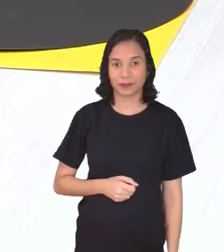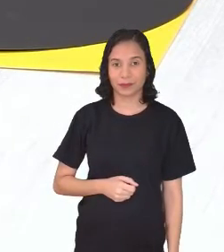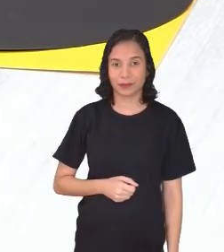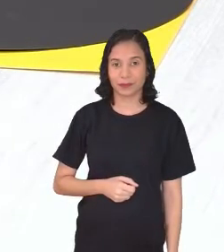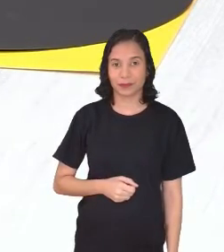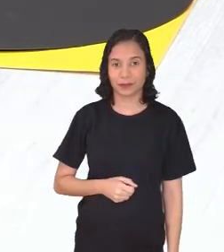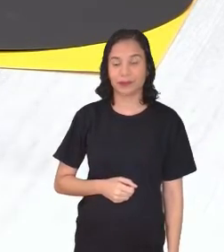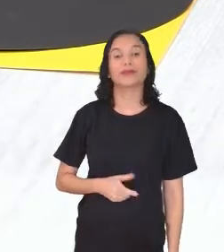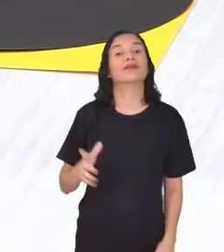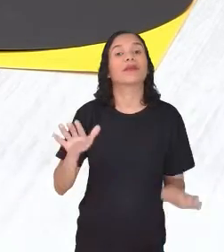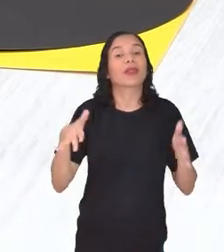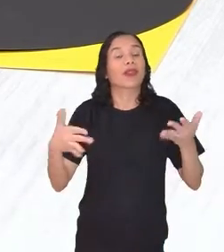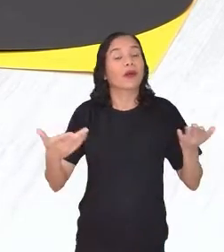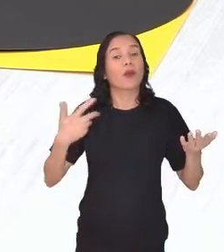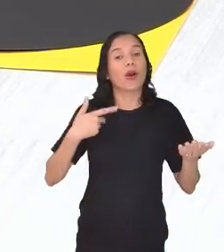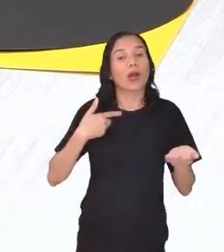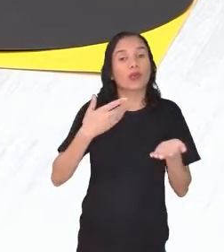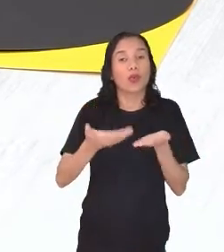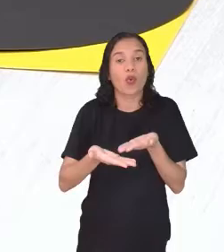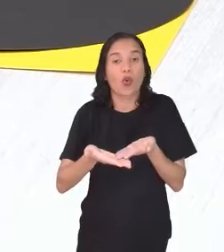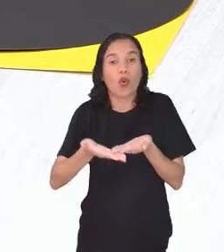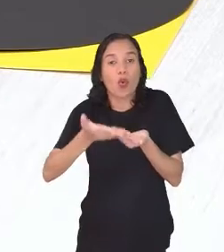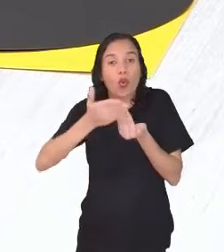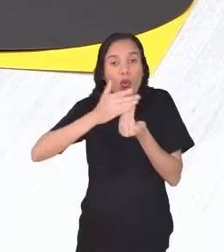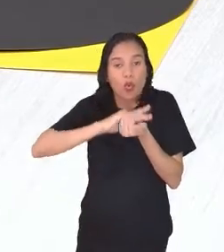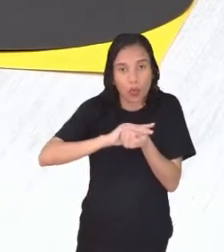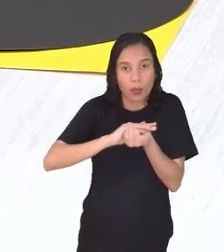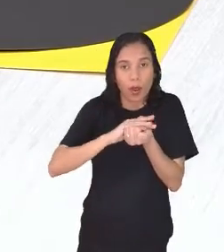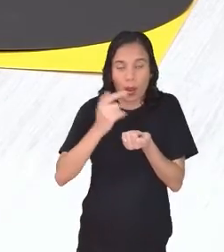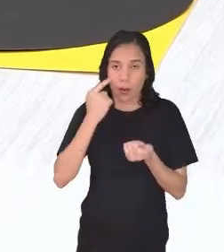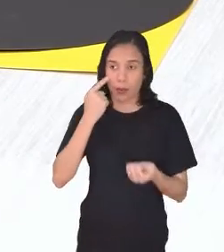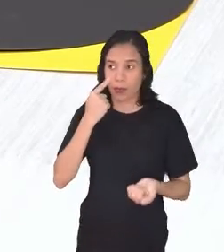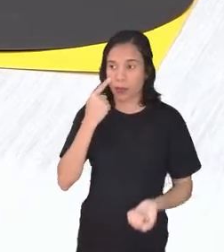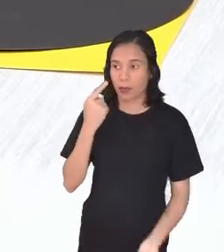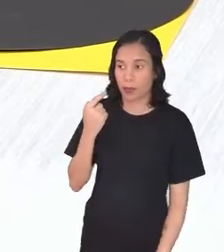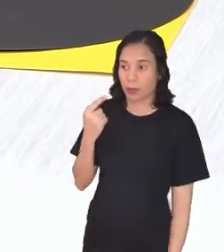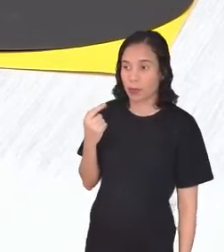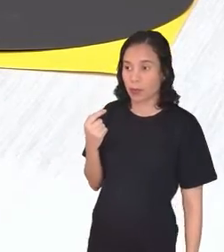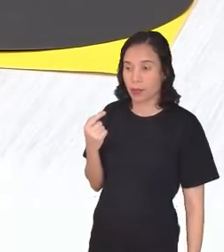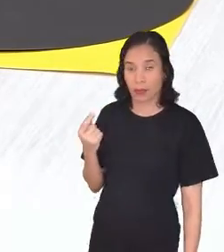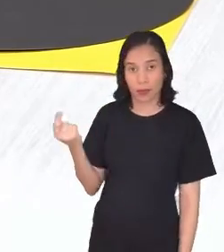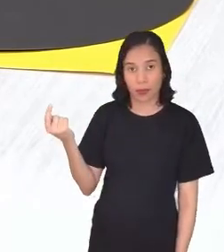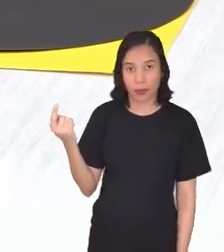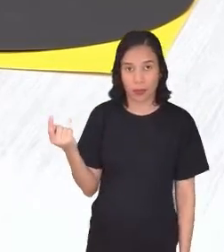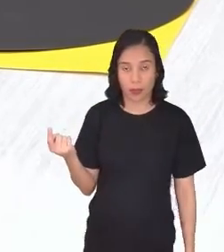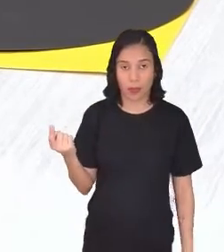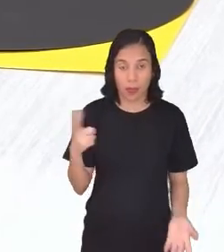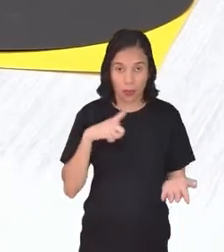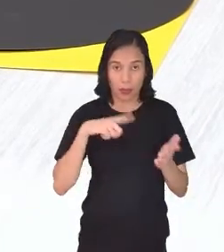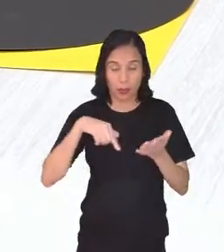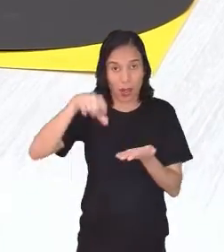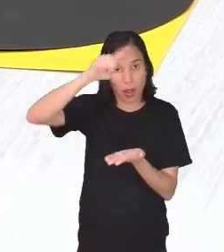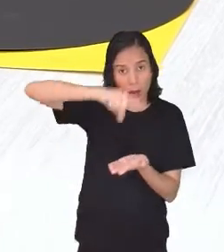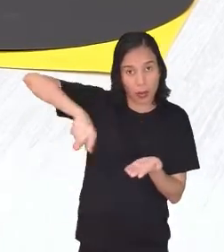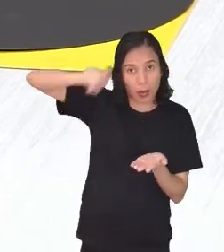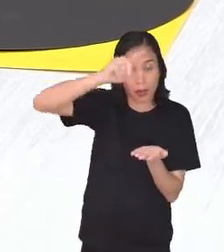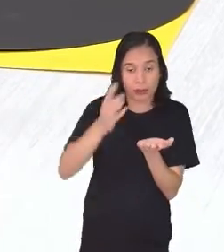E quando eu dobro, desculpa pessoal, eu estou aqui,